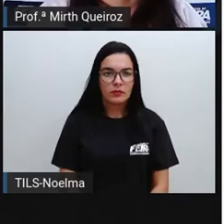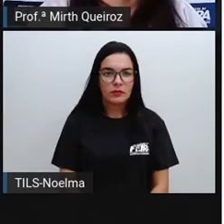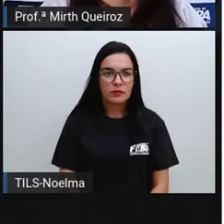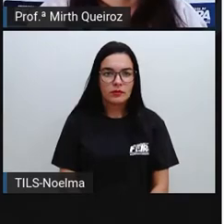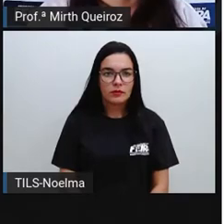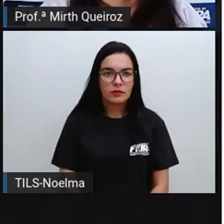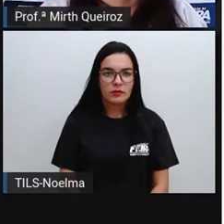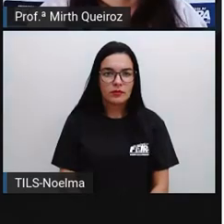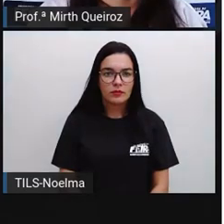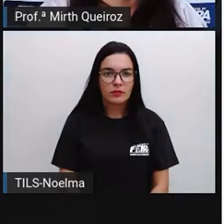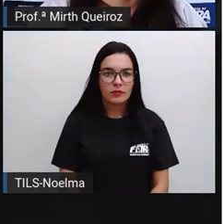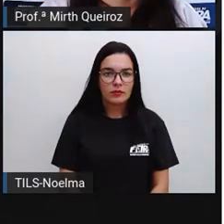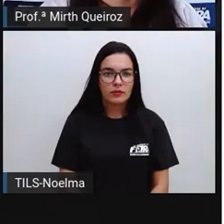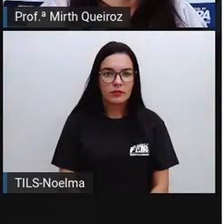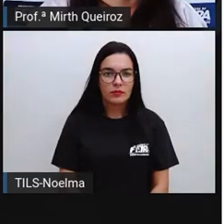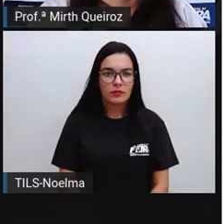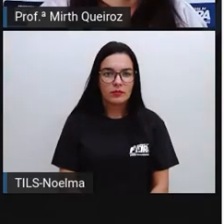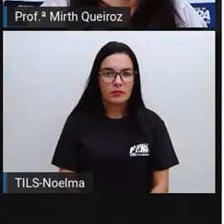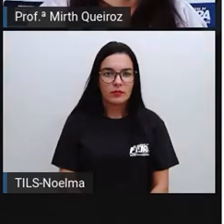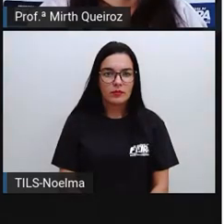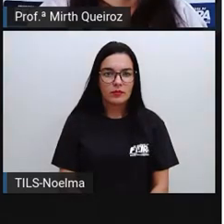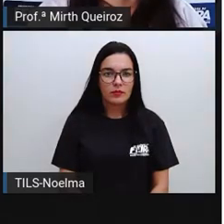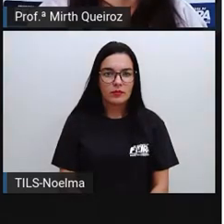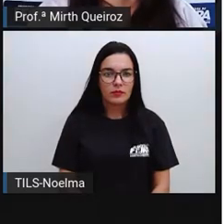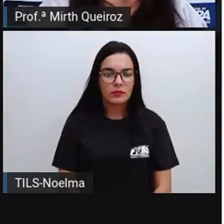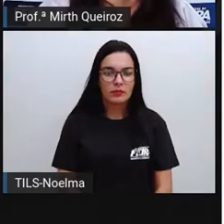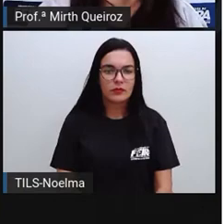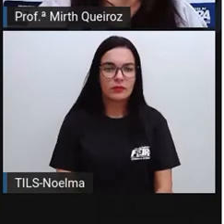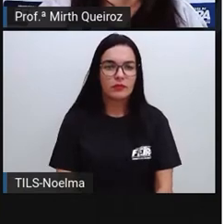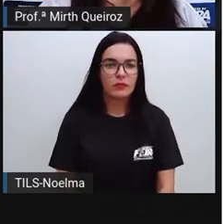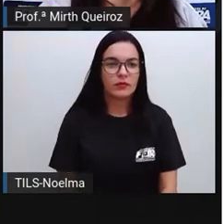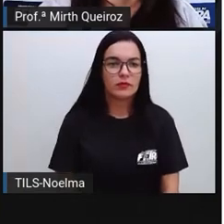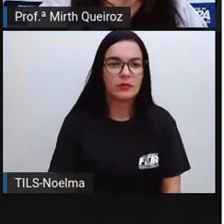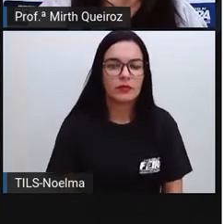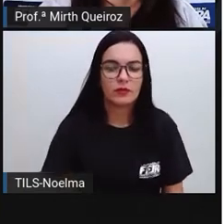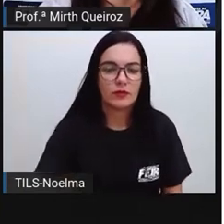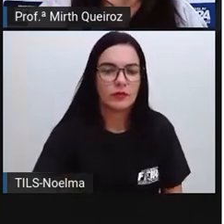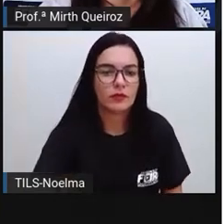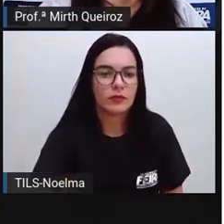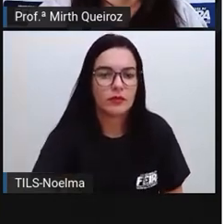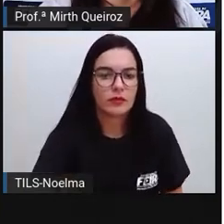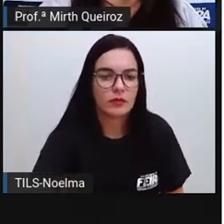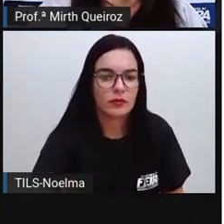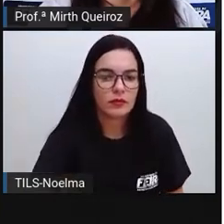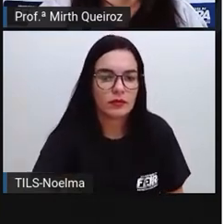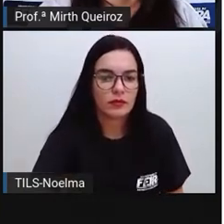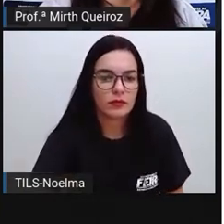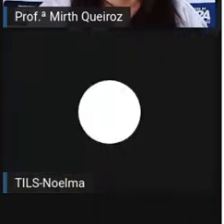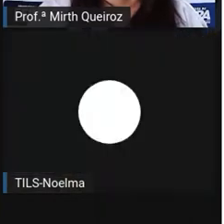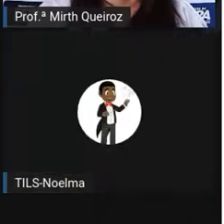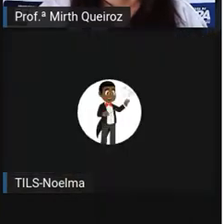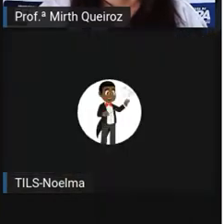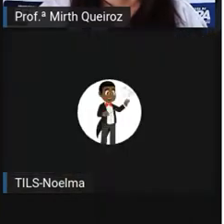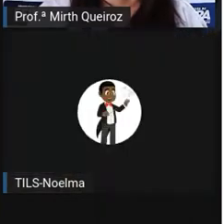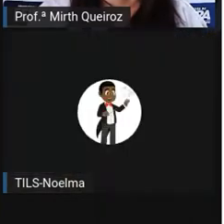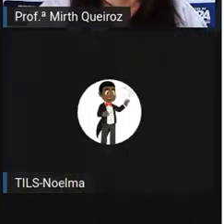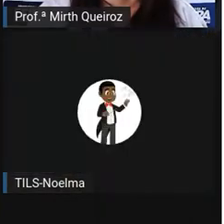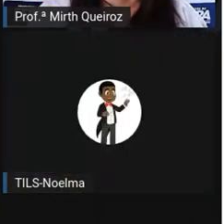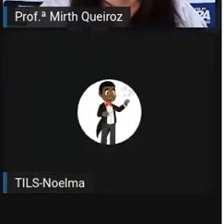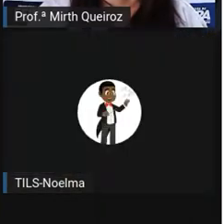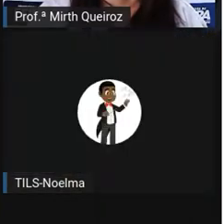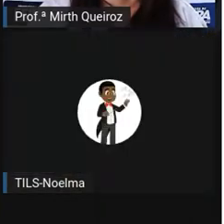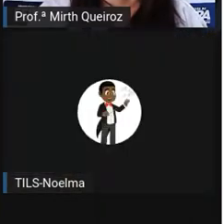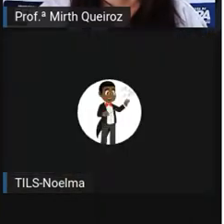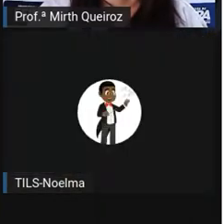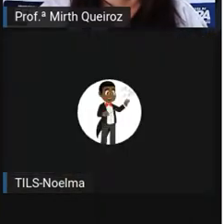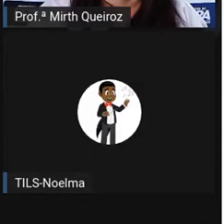apertadas da cidade. Gente voltando para casa, da escola ou indo para a faculdade. É a hora do rush em Goiânia. Aqui na